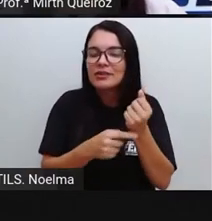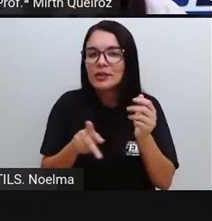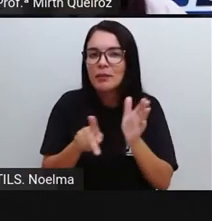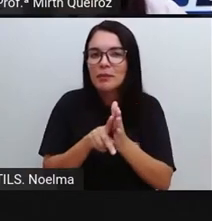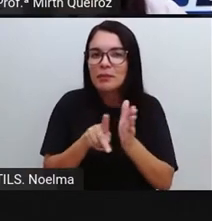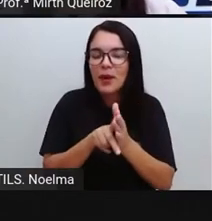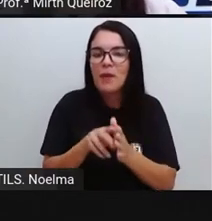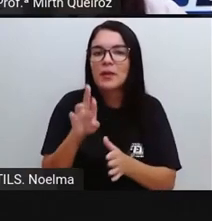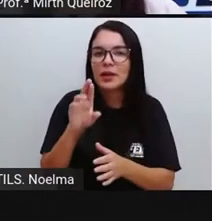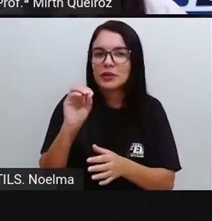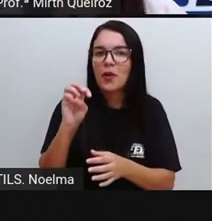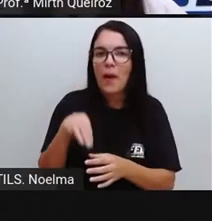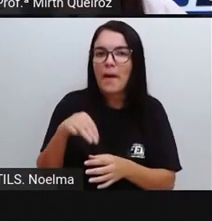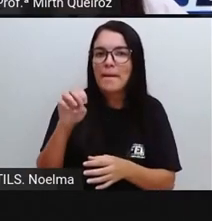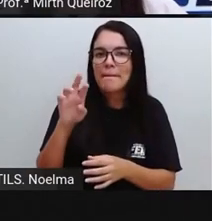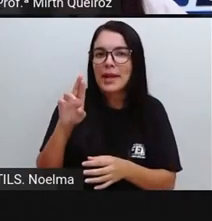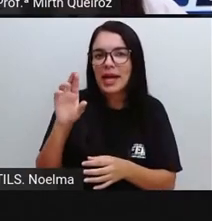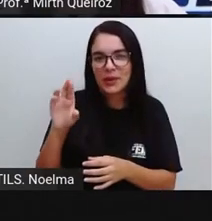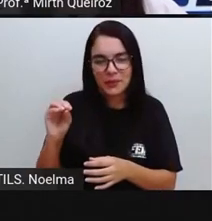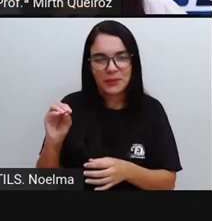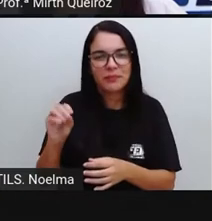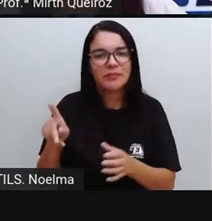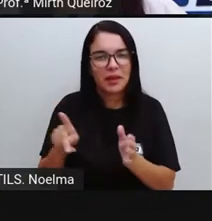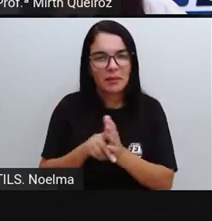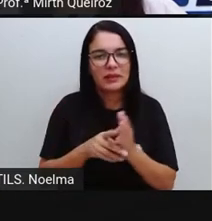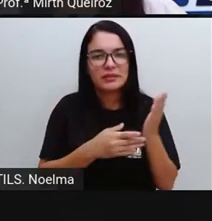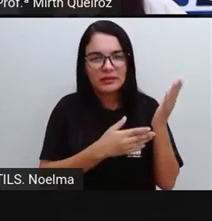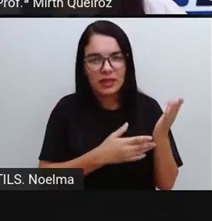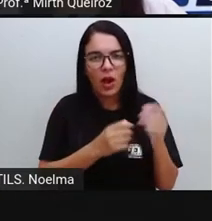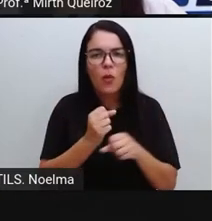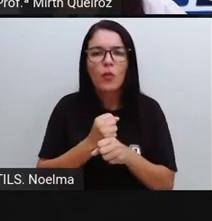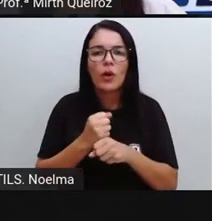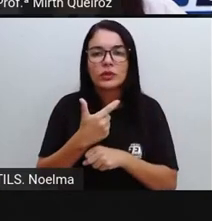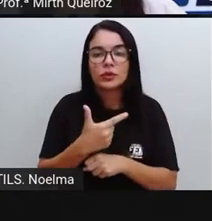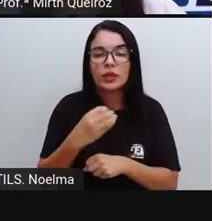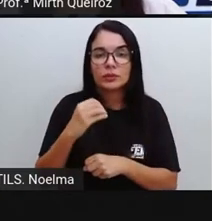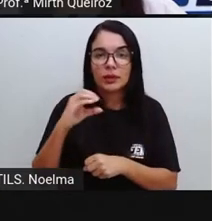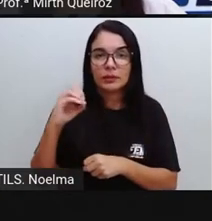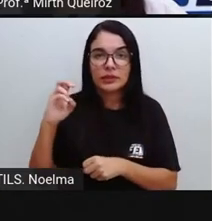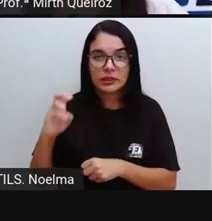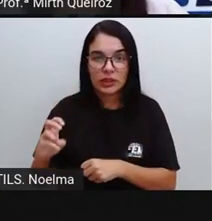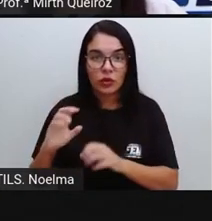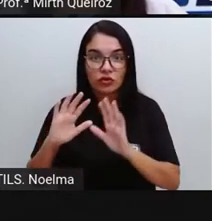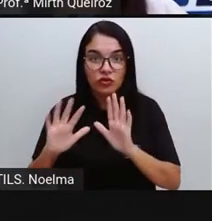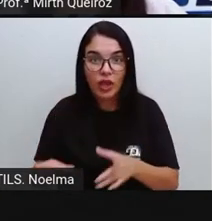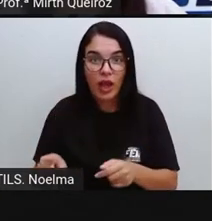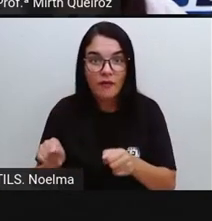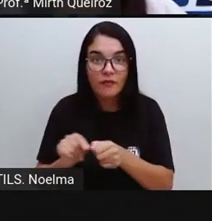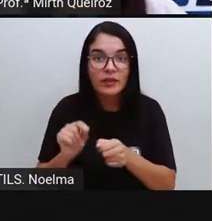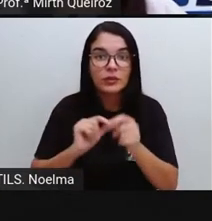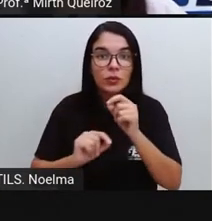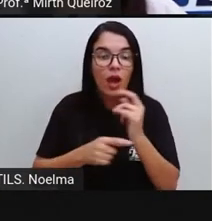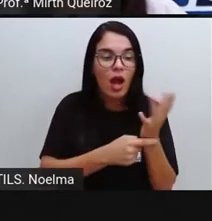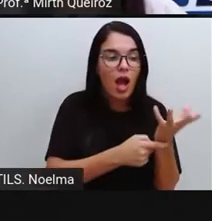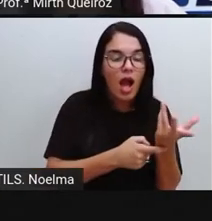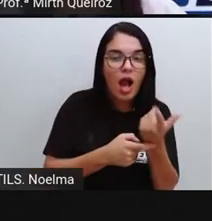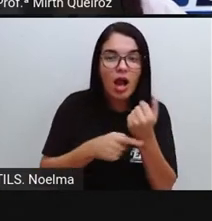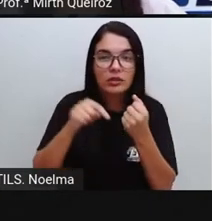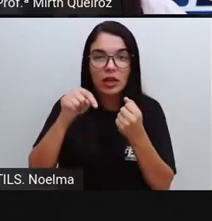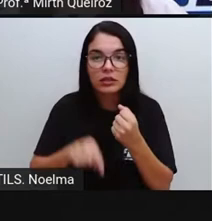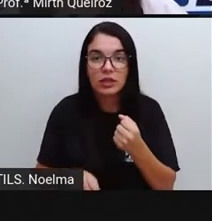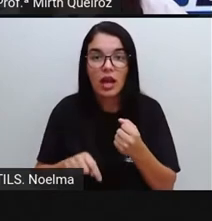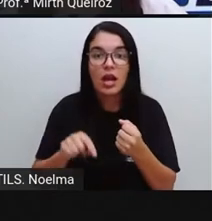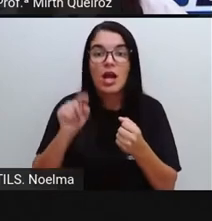colecionáveis, né? Desse artista. Já em 2005 ele foi nomeado Embaixador das Artes do Estado da